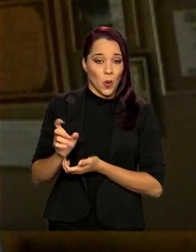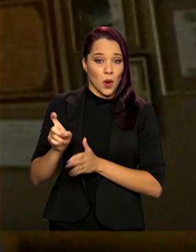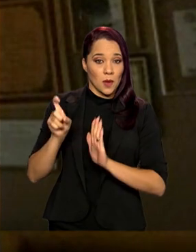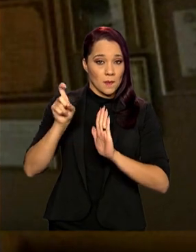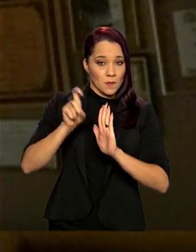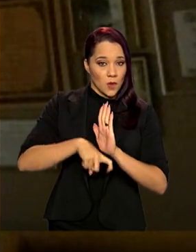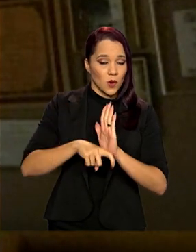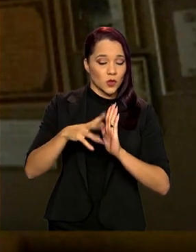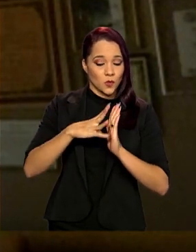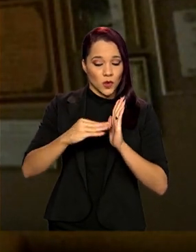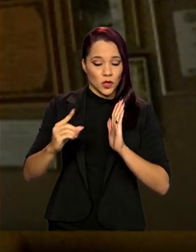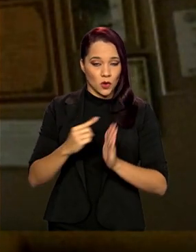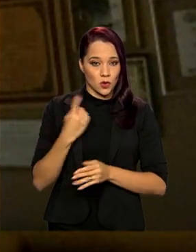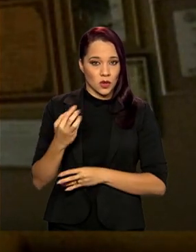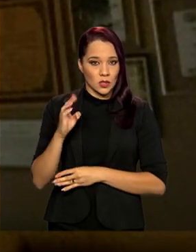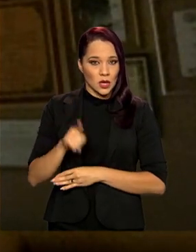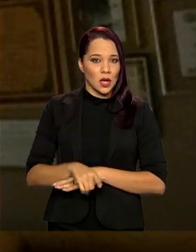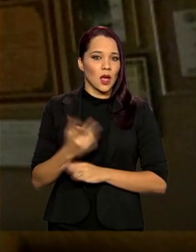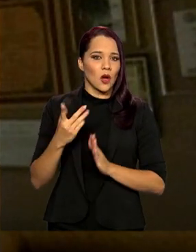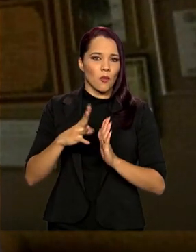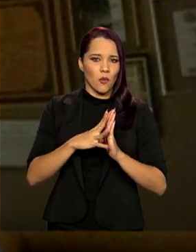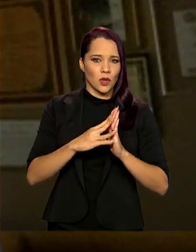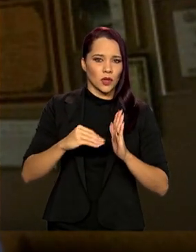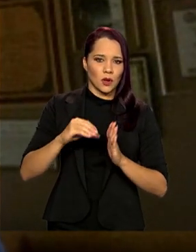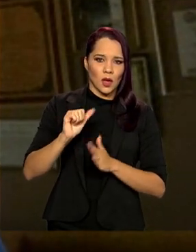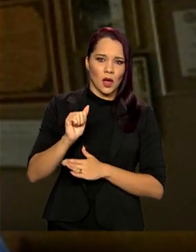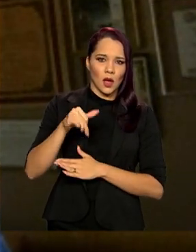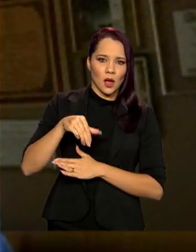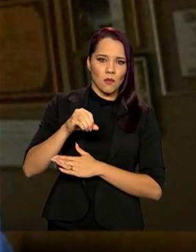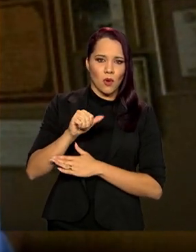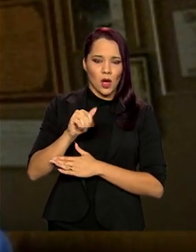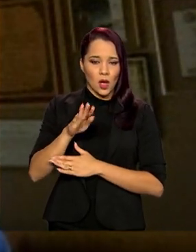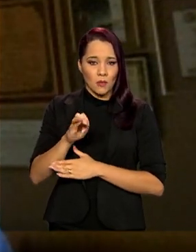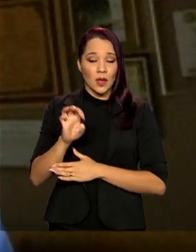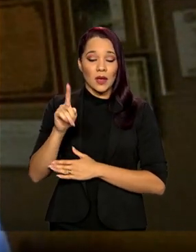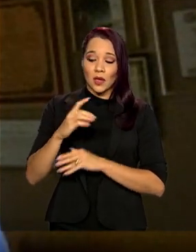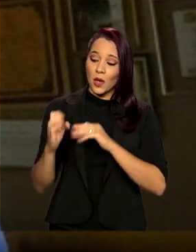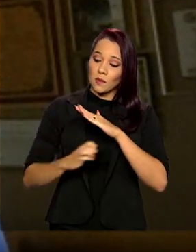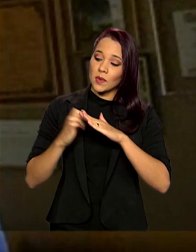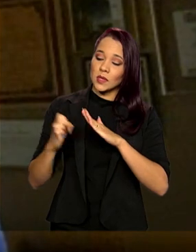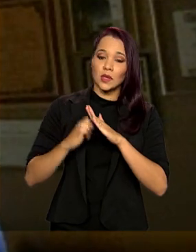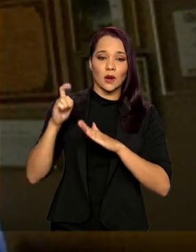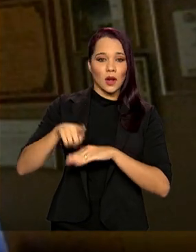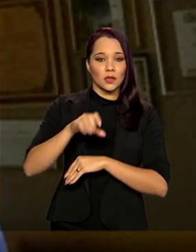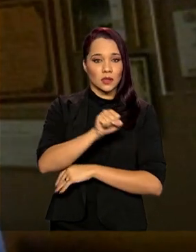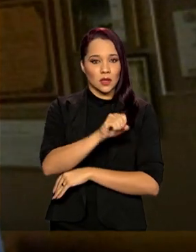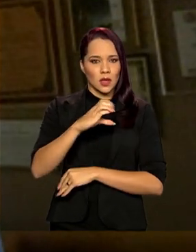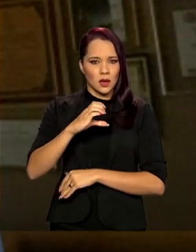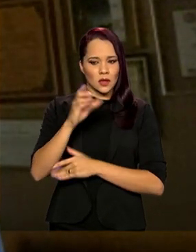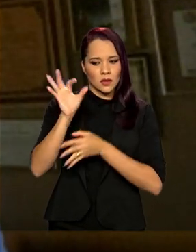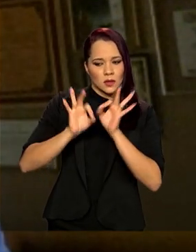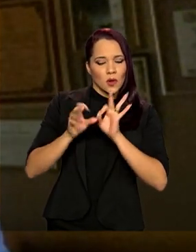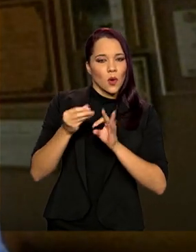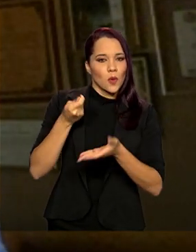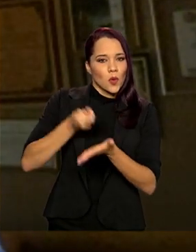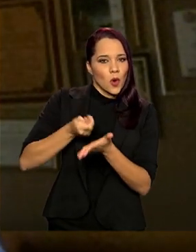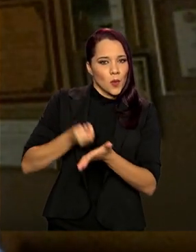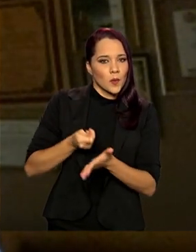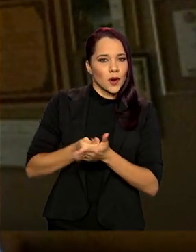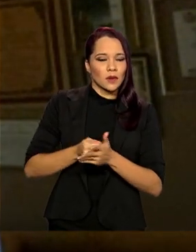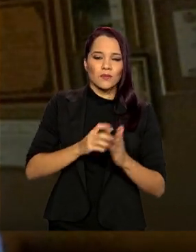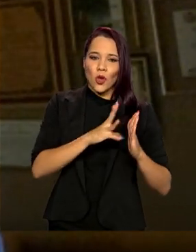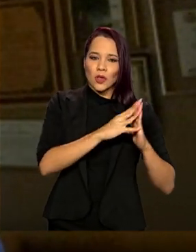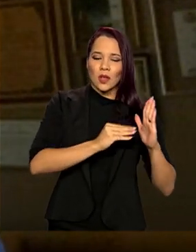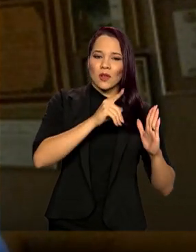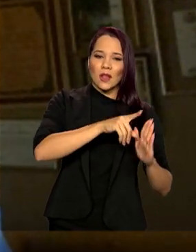no modelo nosso, vai ser o modelo ABUAB, que é um empresário de Santa Catarina, que desenvolveu uma fórmula de cobrança no modelo americano,